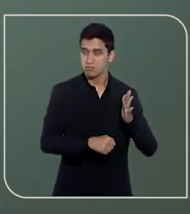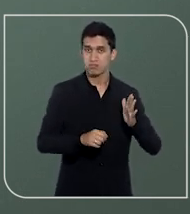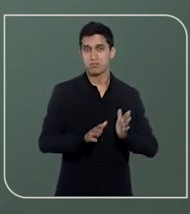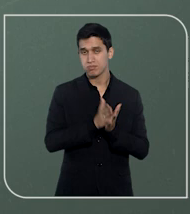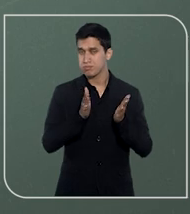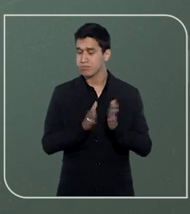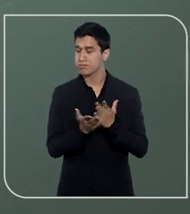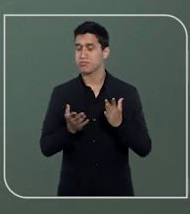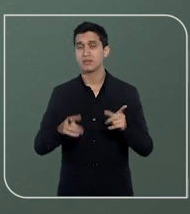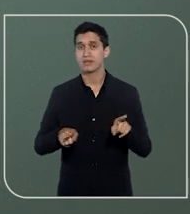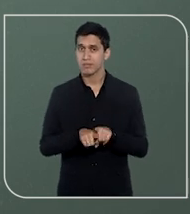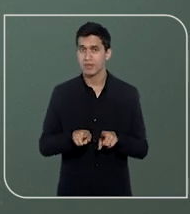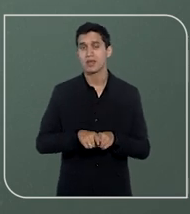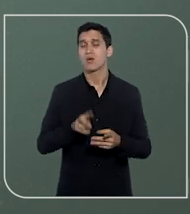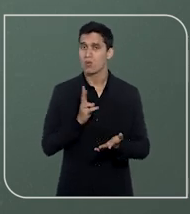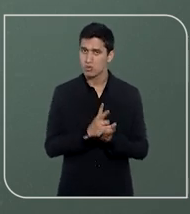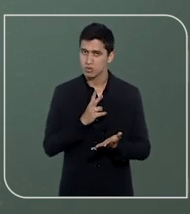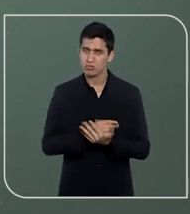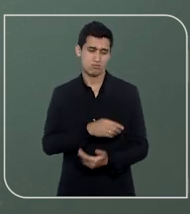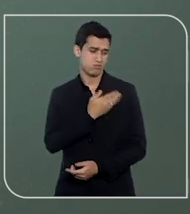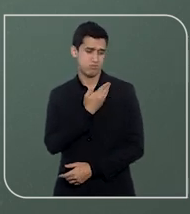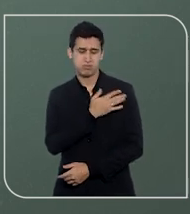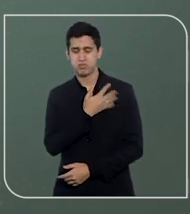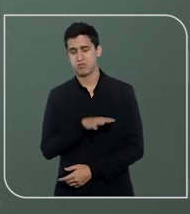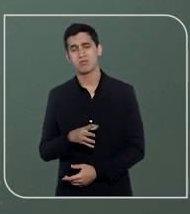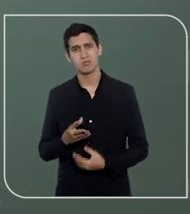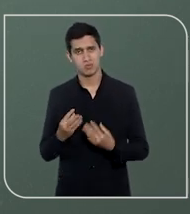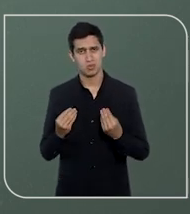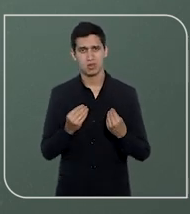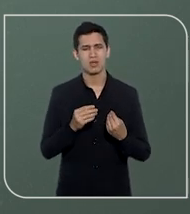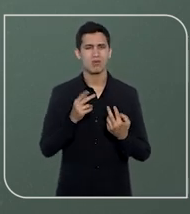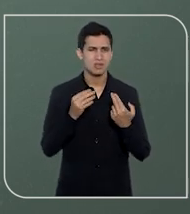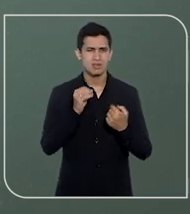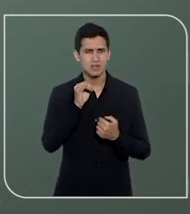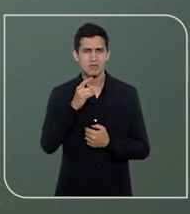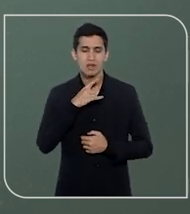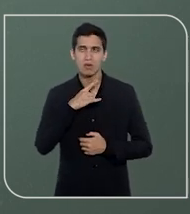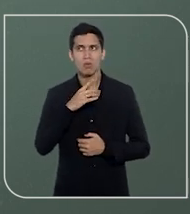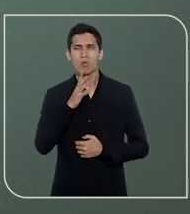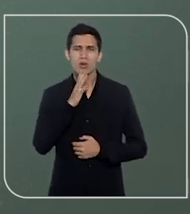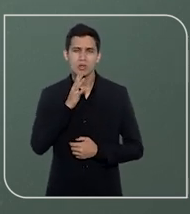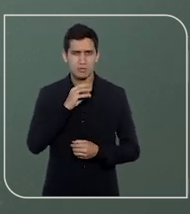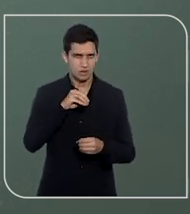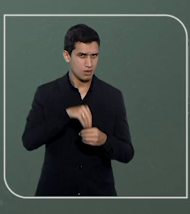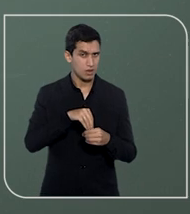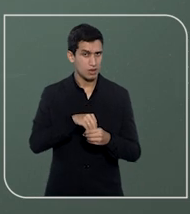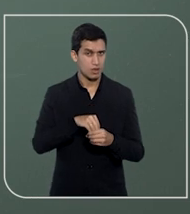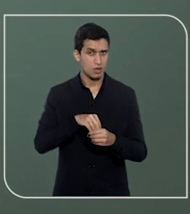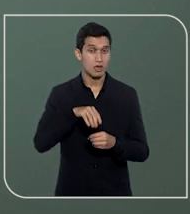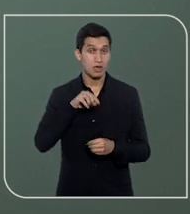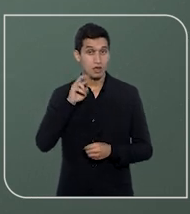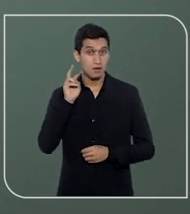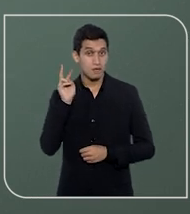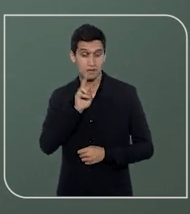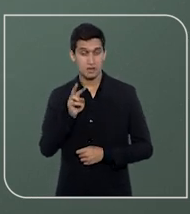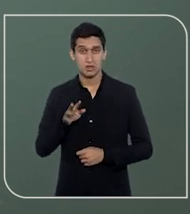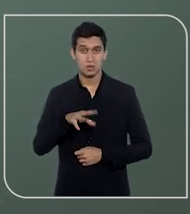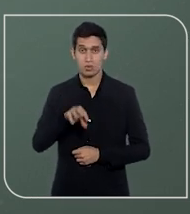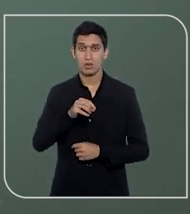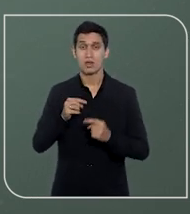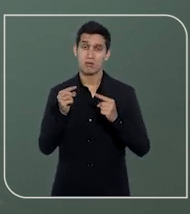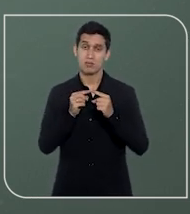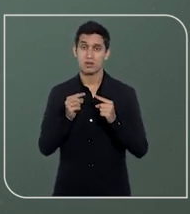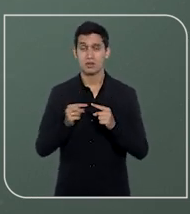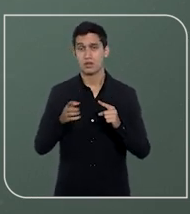pobreza, que ainda há uma destinação histórica. Então é como se houvesse um reconhecimento implícito e a Constituição lançasse luzes